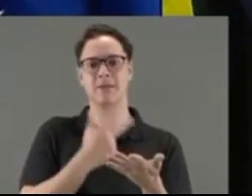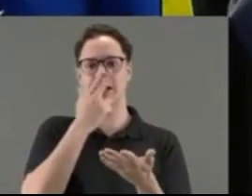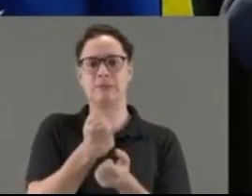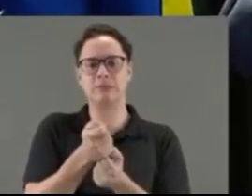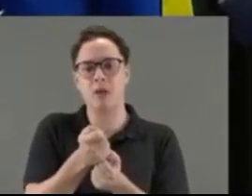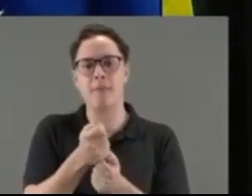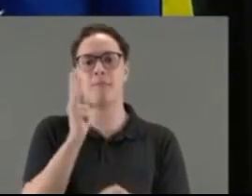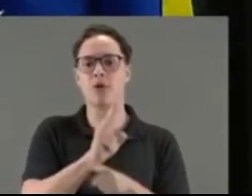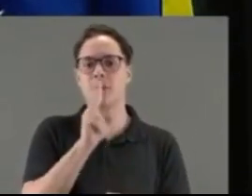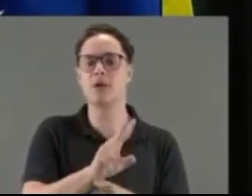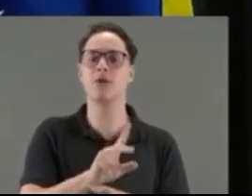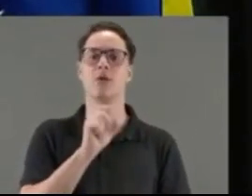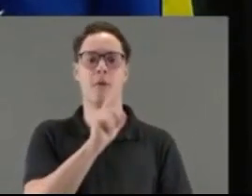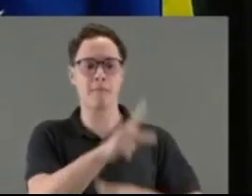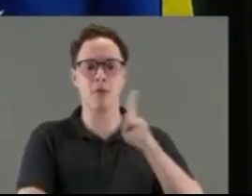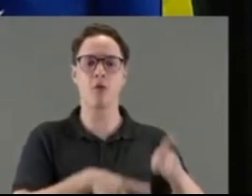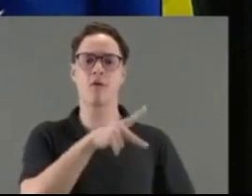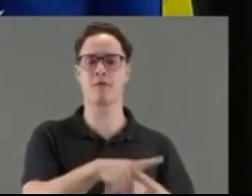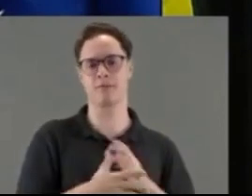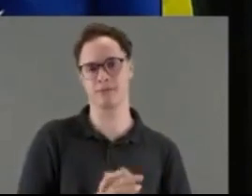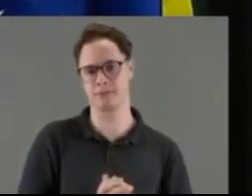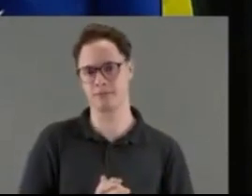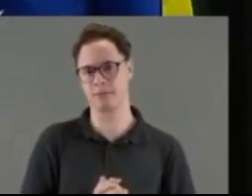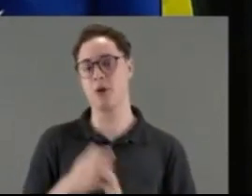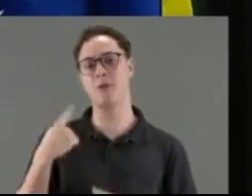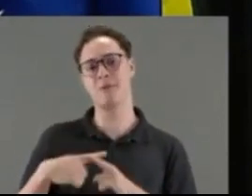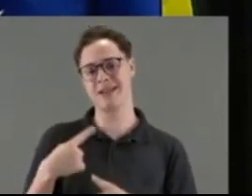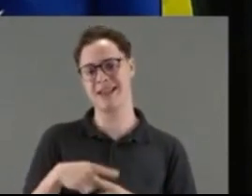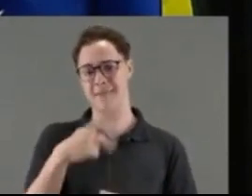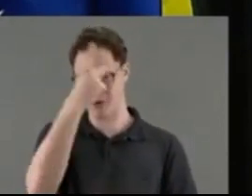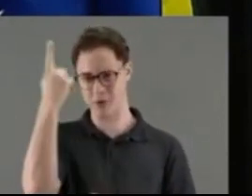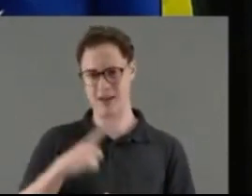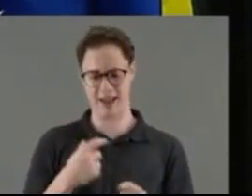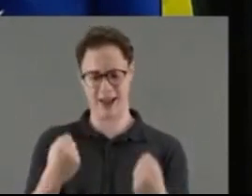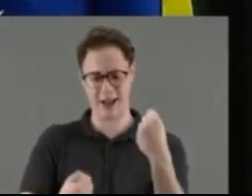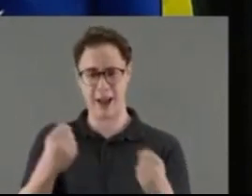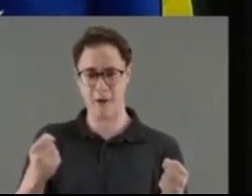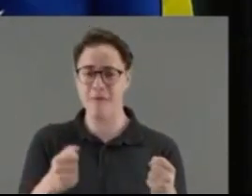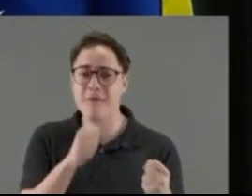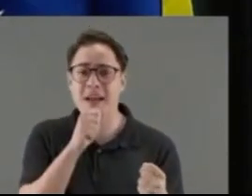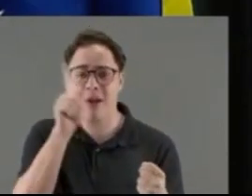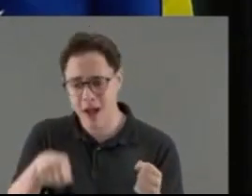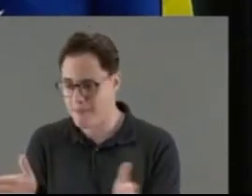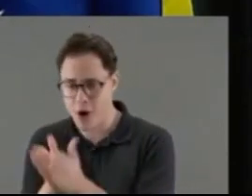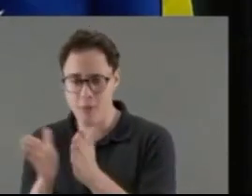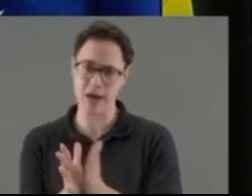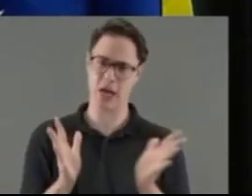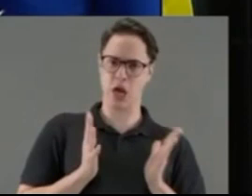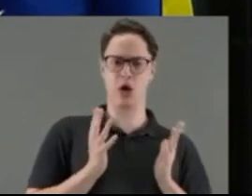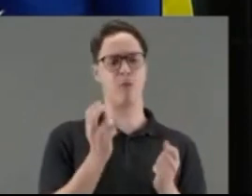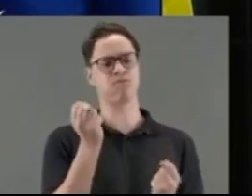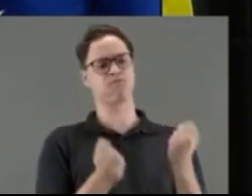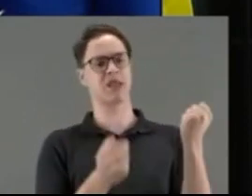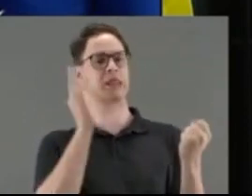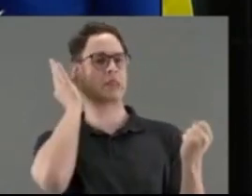está protegendo o povo. Porque quem tem carro, velho, gente, é pobre, rico não tem não. Rico não